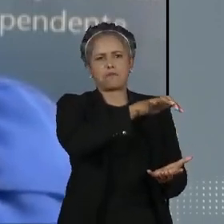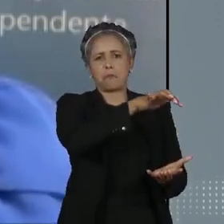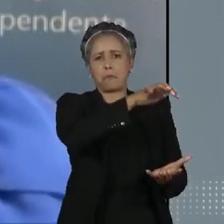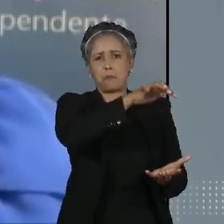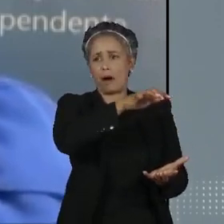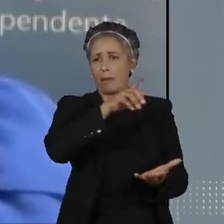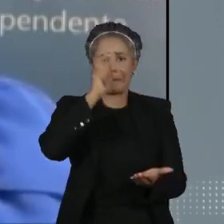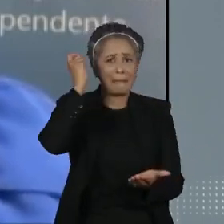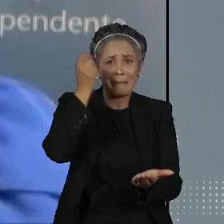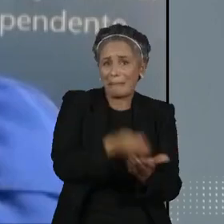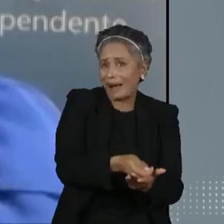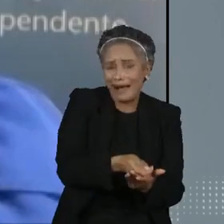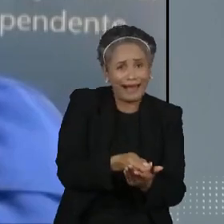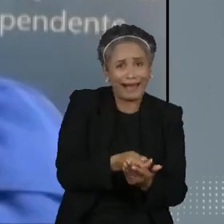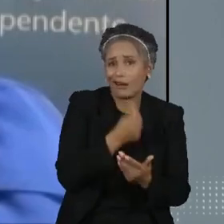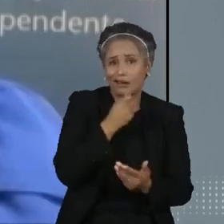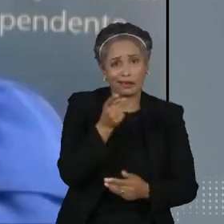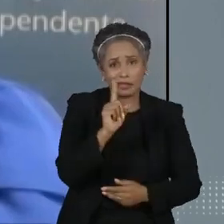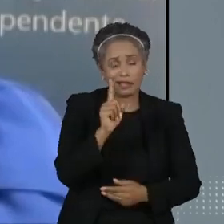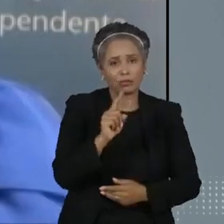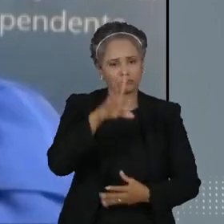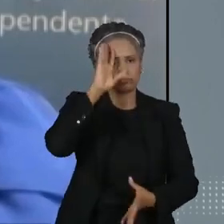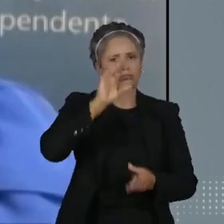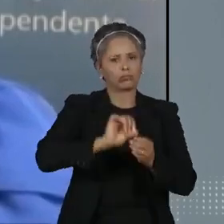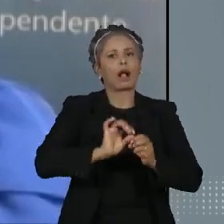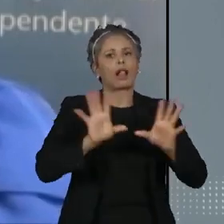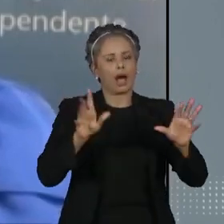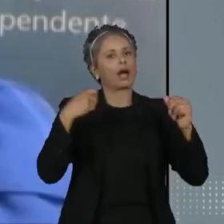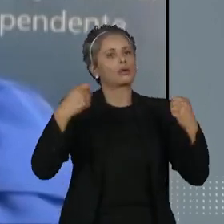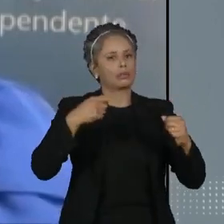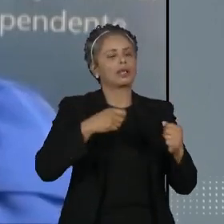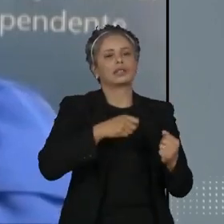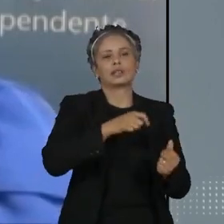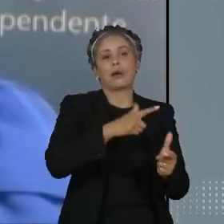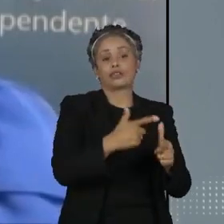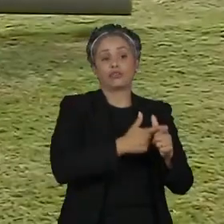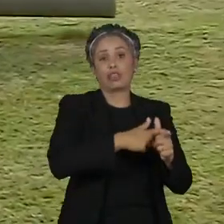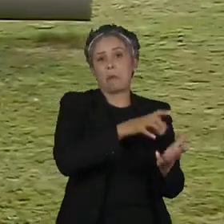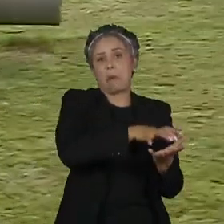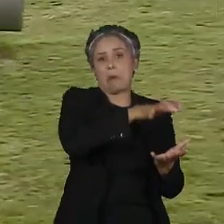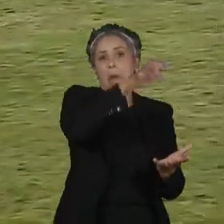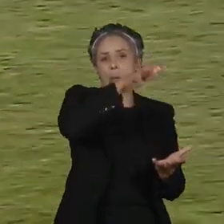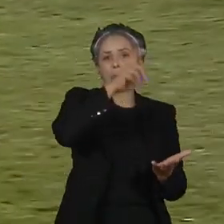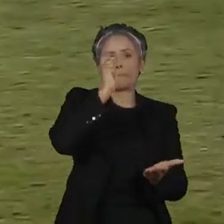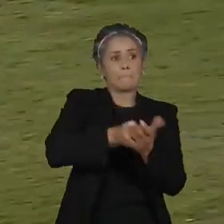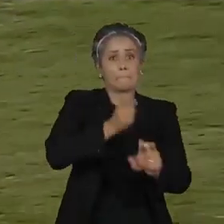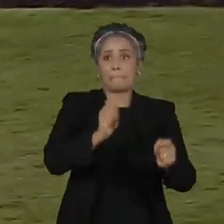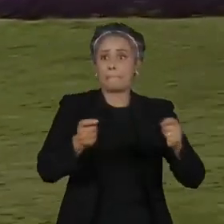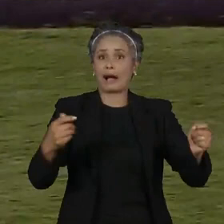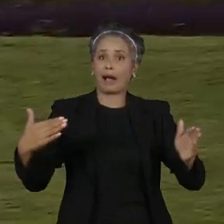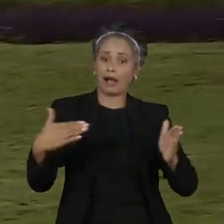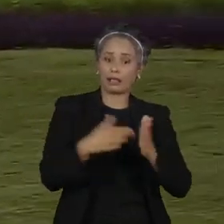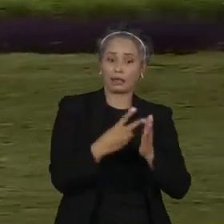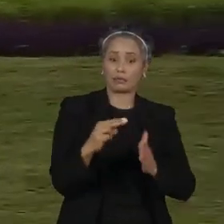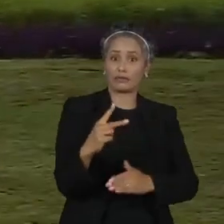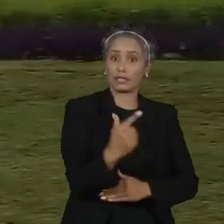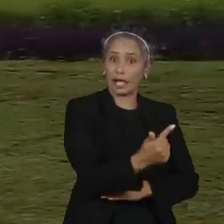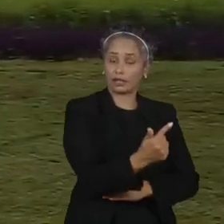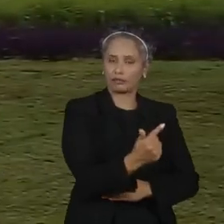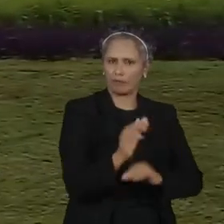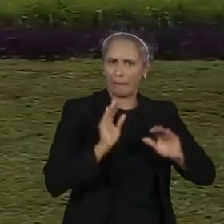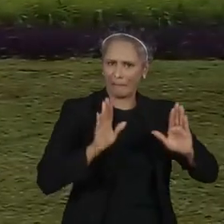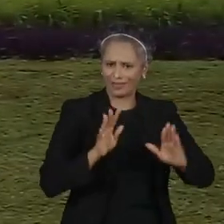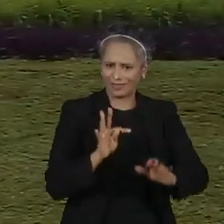pagos e que, pelo nosso entendimento, deveria ser pago imediatamente em 2027. Ainda assim, o plenário do TCU não